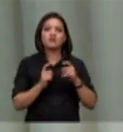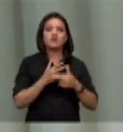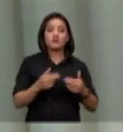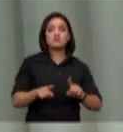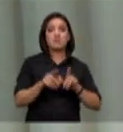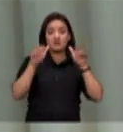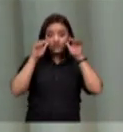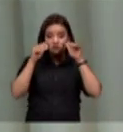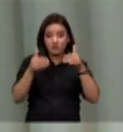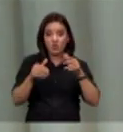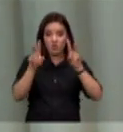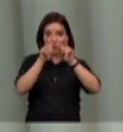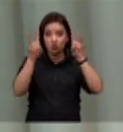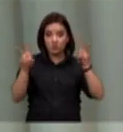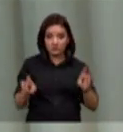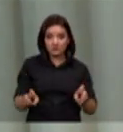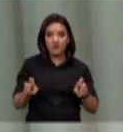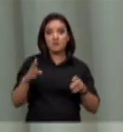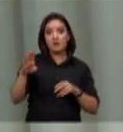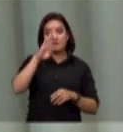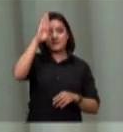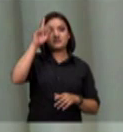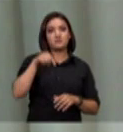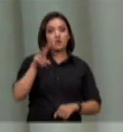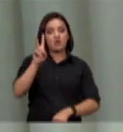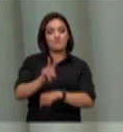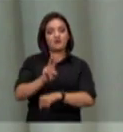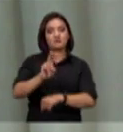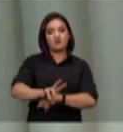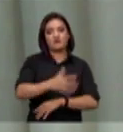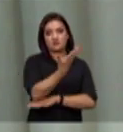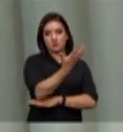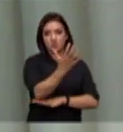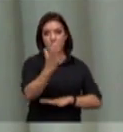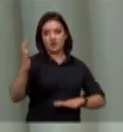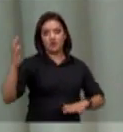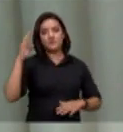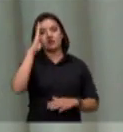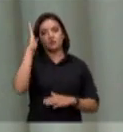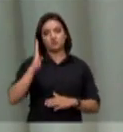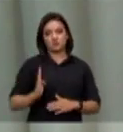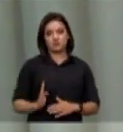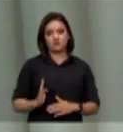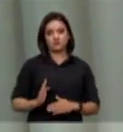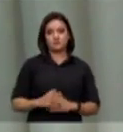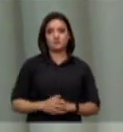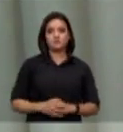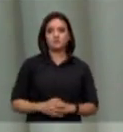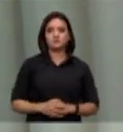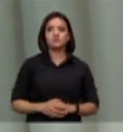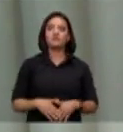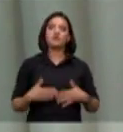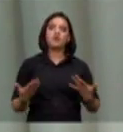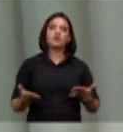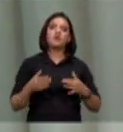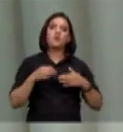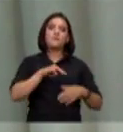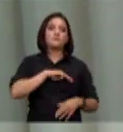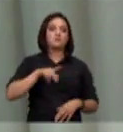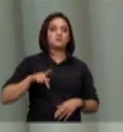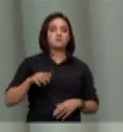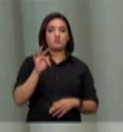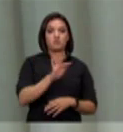focar num assunto atemporal que é a preservação do meio ambiente no Brasil como um todo o ministério público